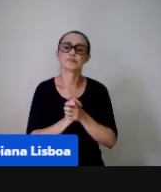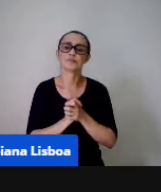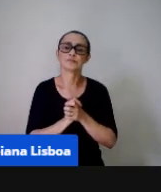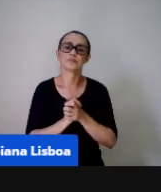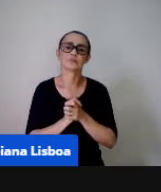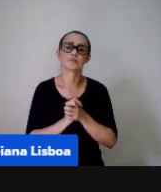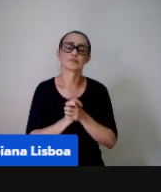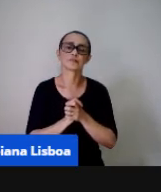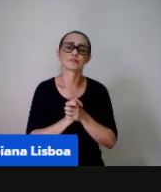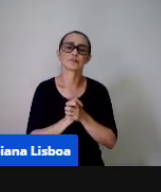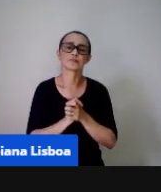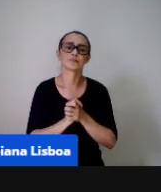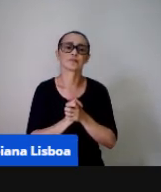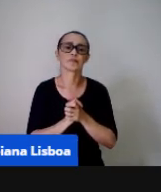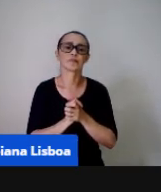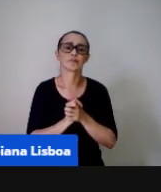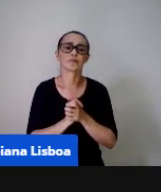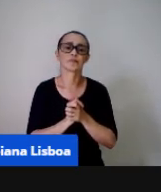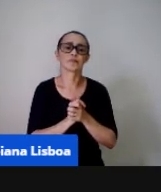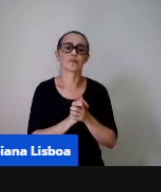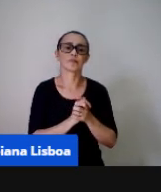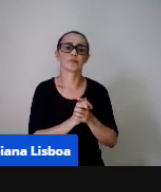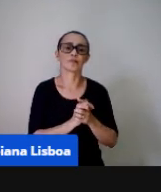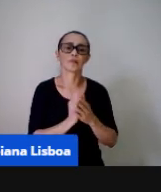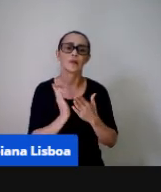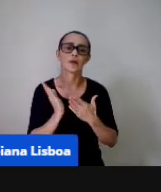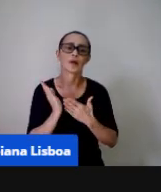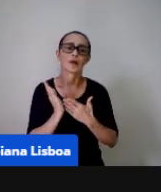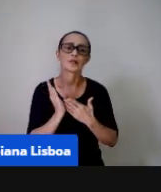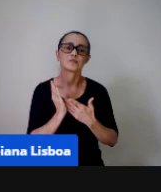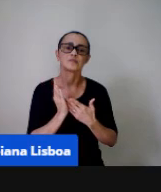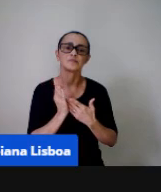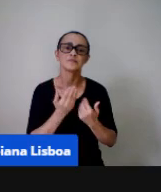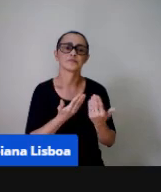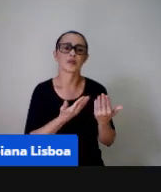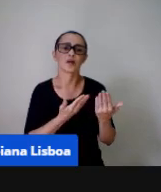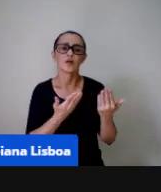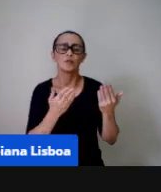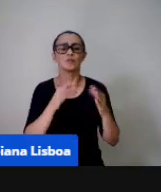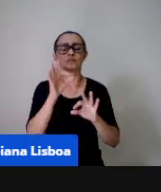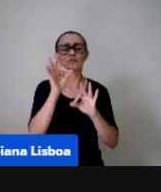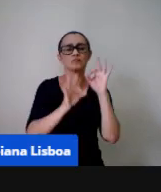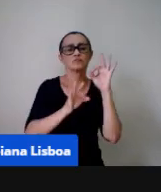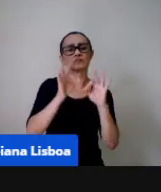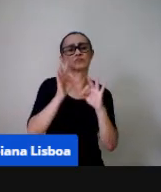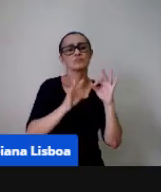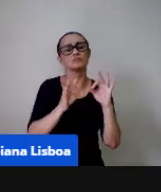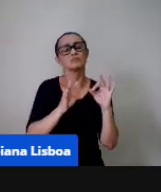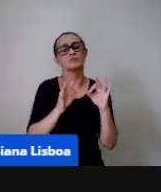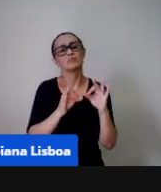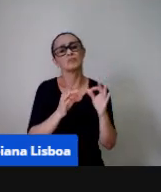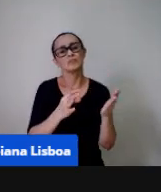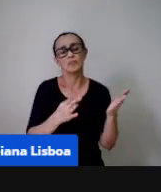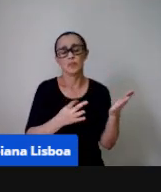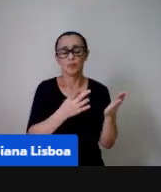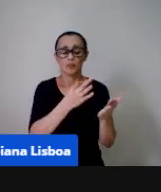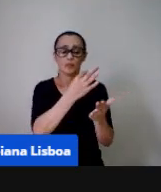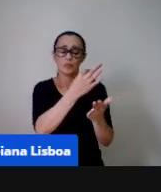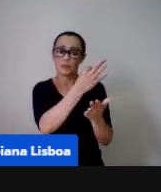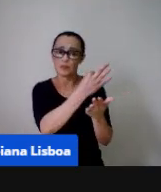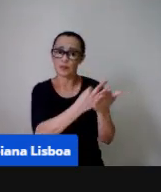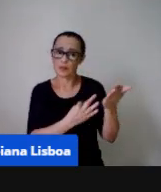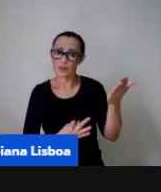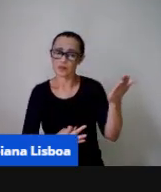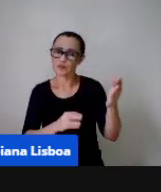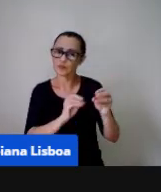ali a gente vai falar um pouquinho sobre textos instrucionais então veja nós estamos utilizando né? de um